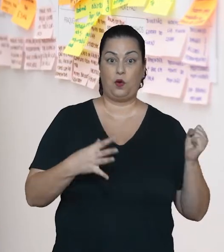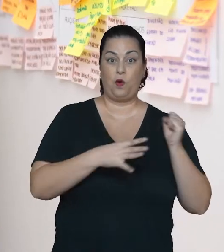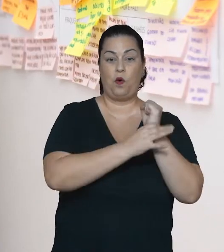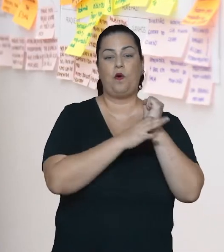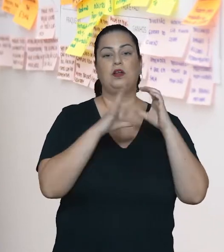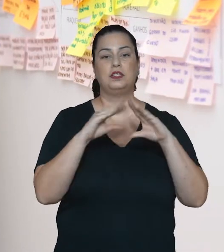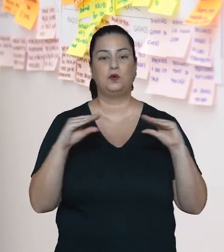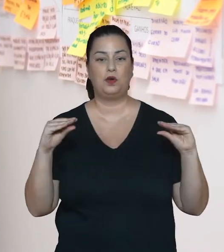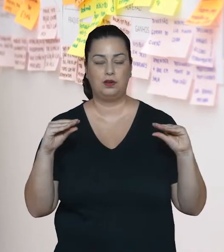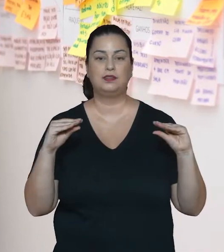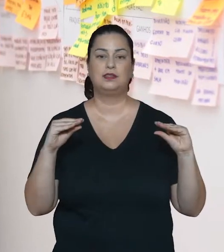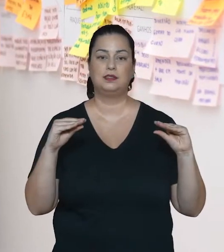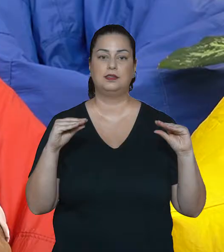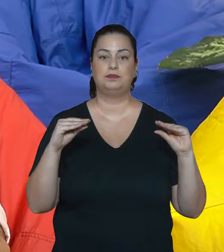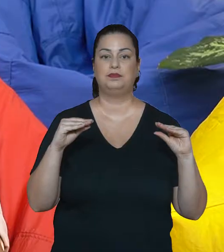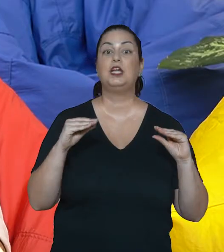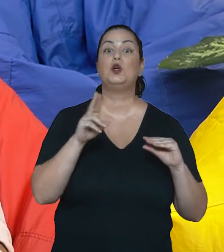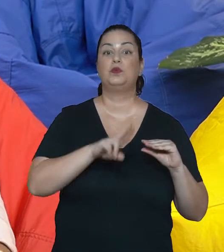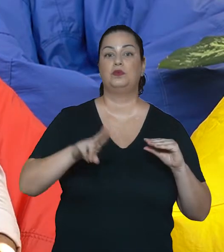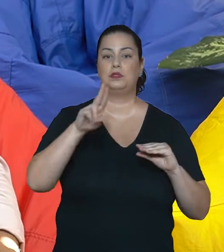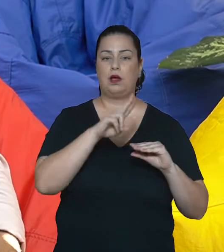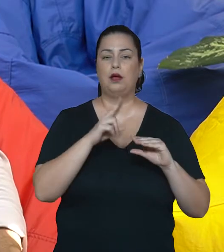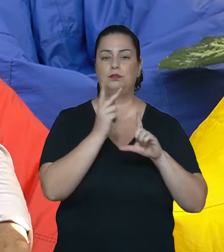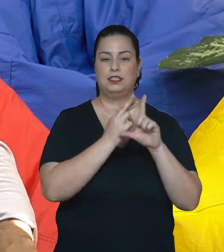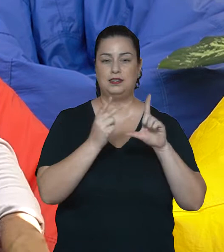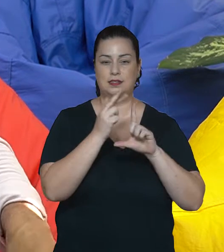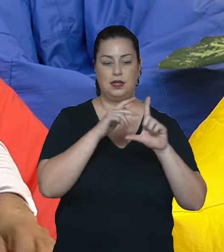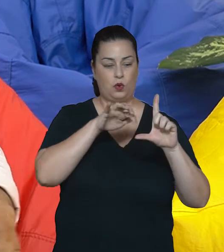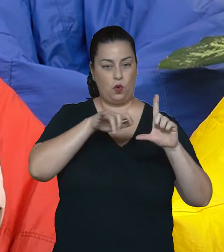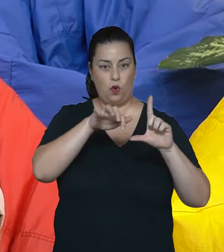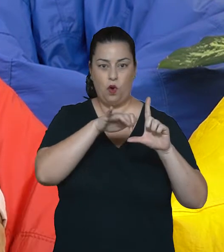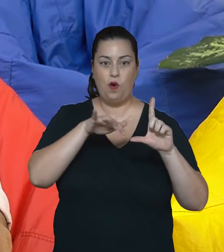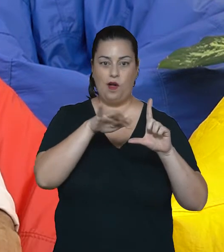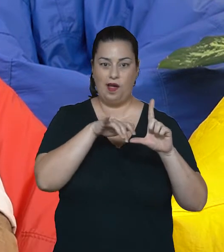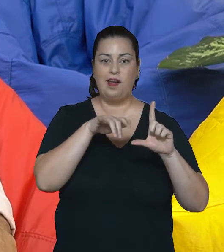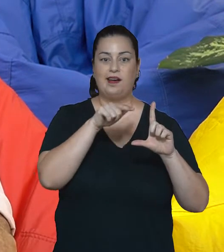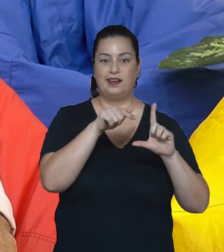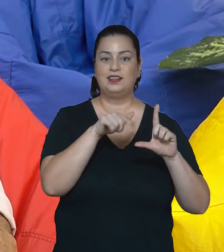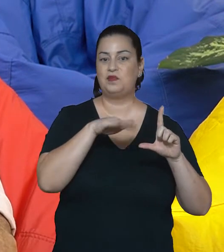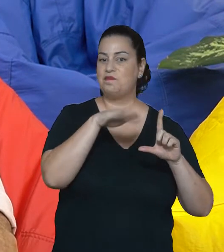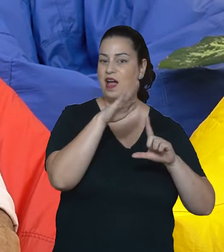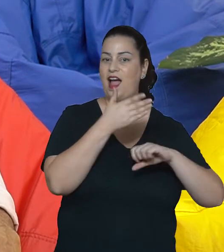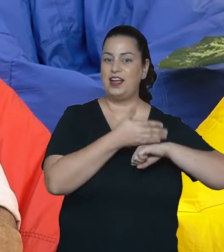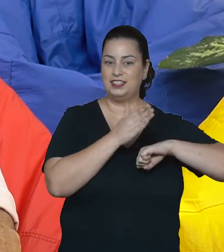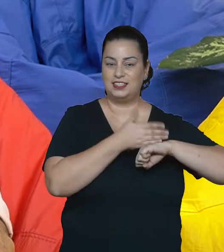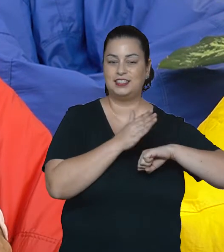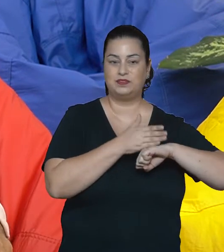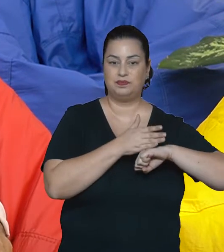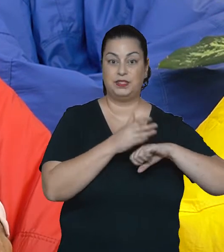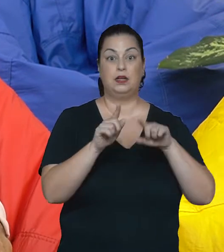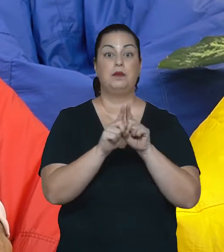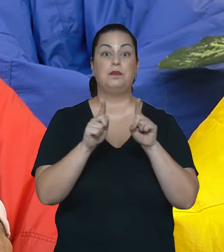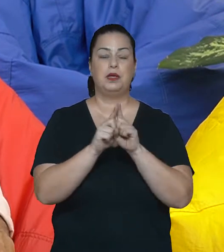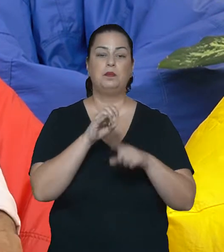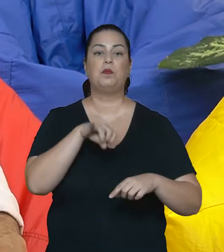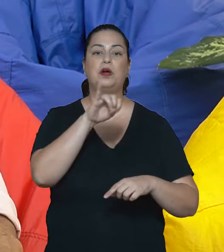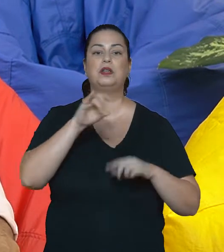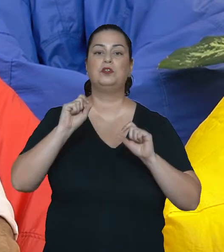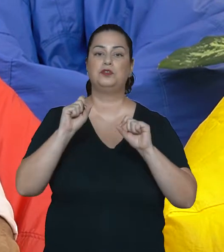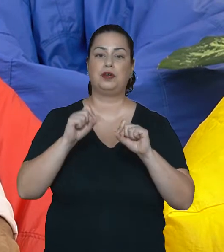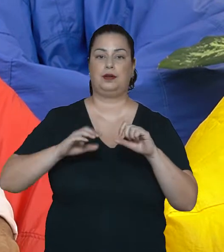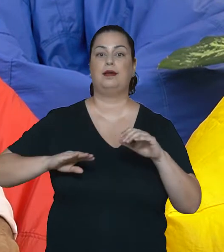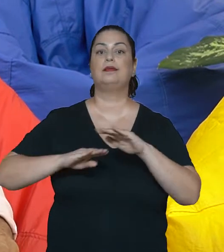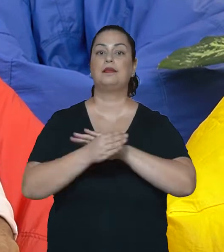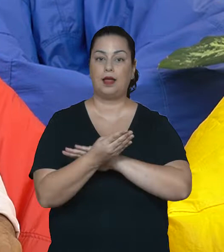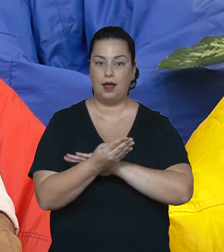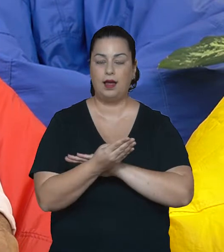e praticidade para as pessoas. O uso de desenhos computadorizados é bem comum nesta fase. É importante também fazer